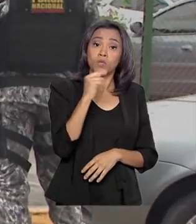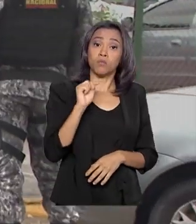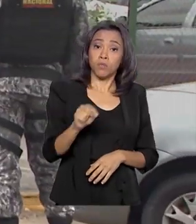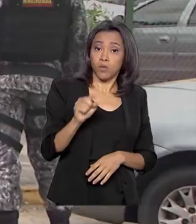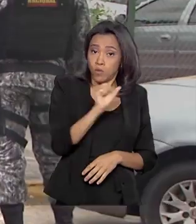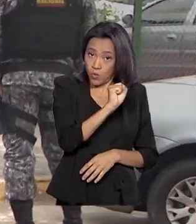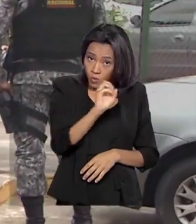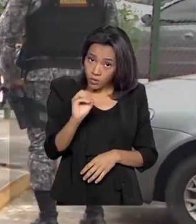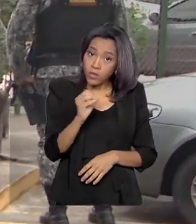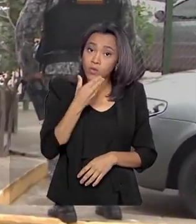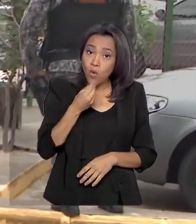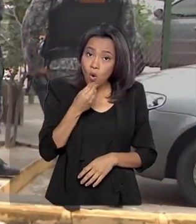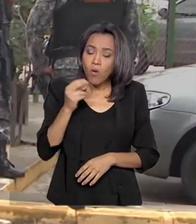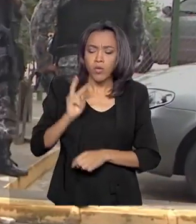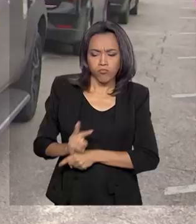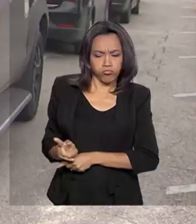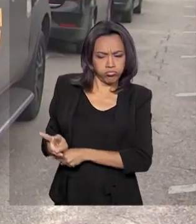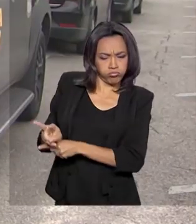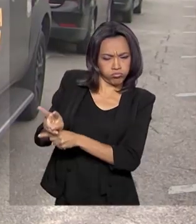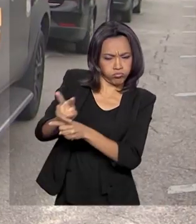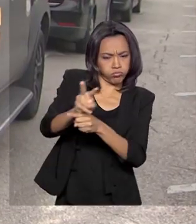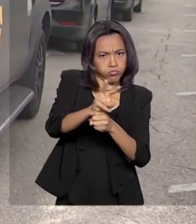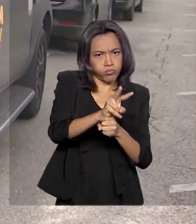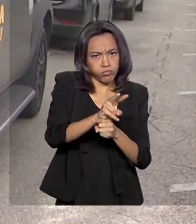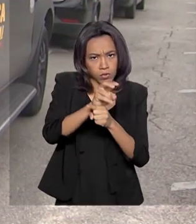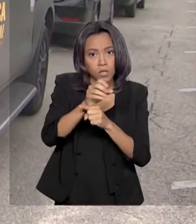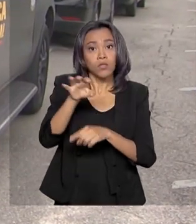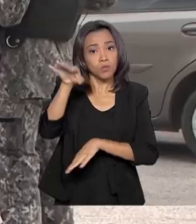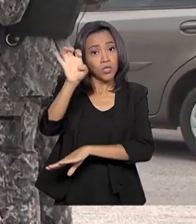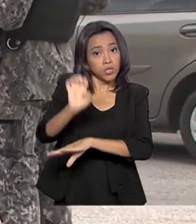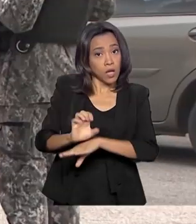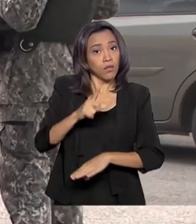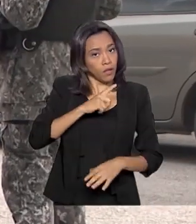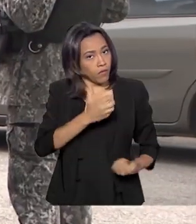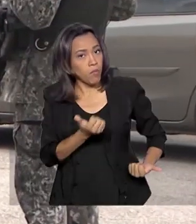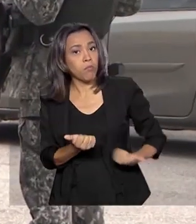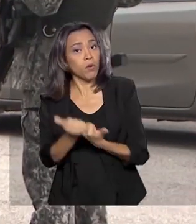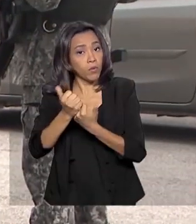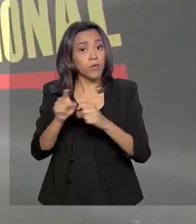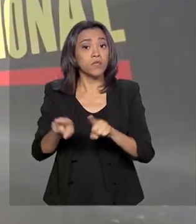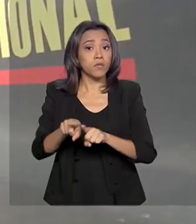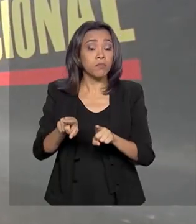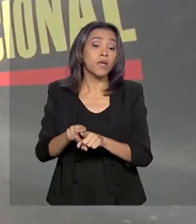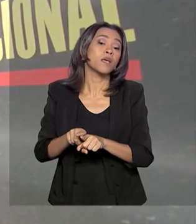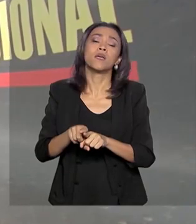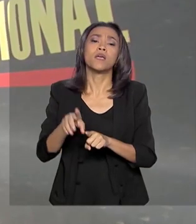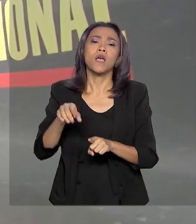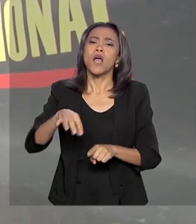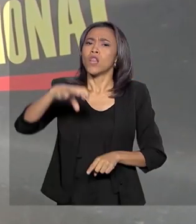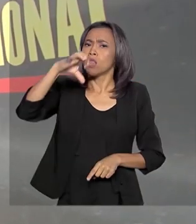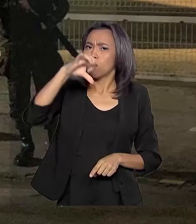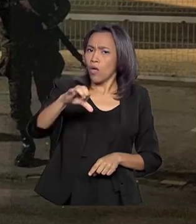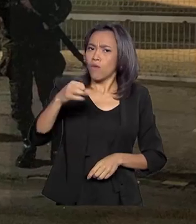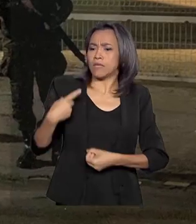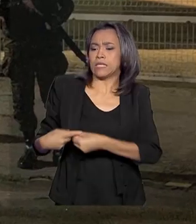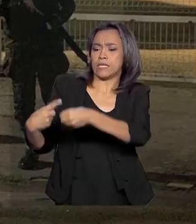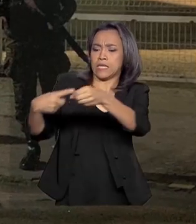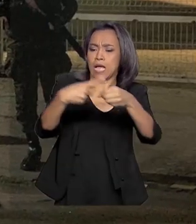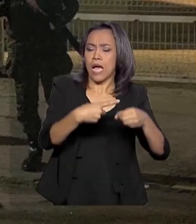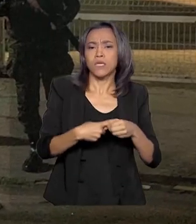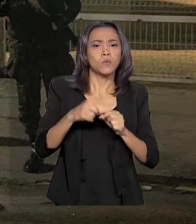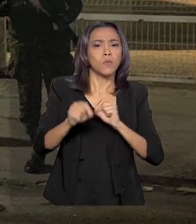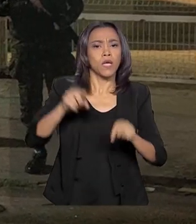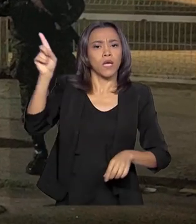fazem o patrulhamento em todo o Estado. Apesar do reforço e por medida de segurança, ao menos nove cidades cearenses